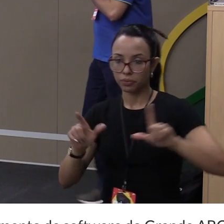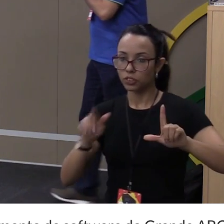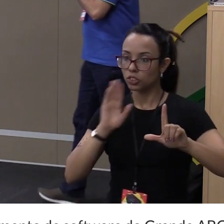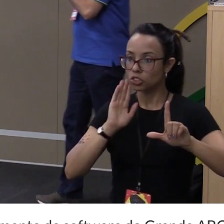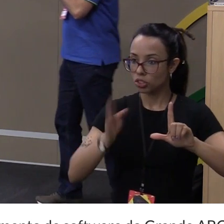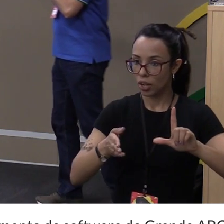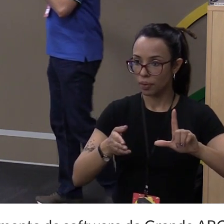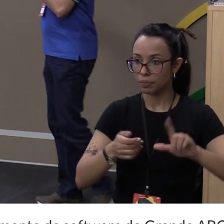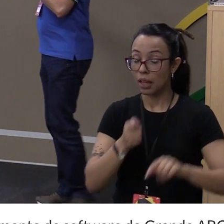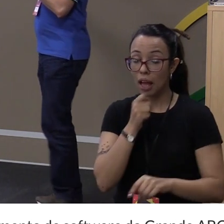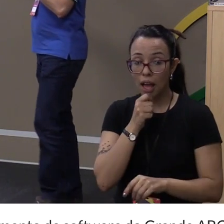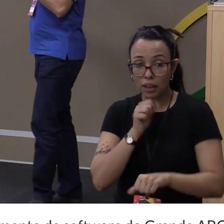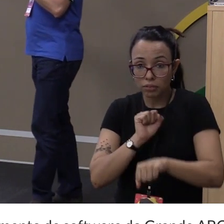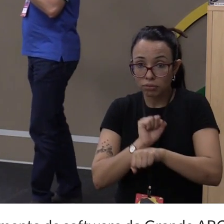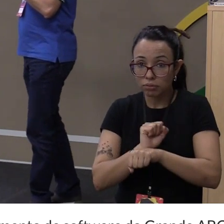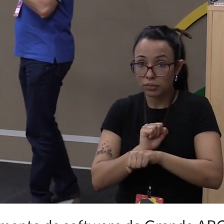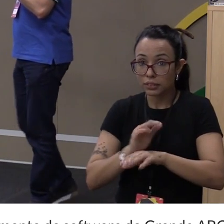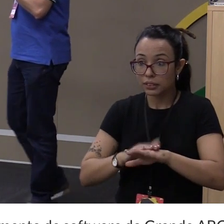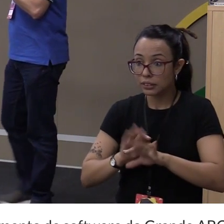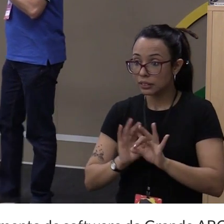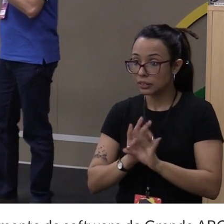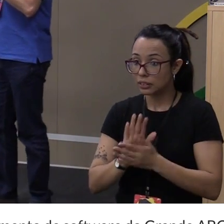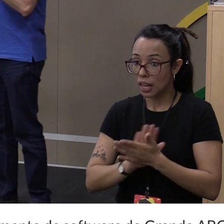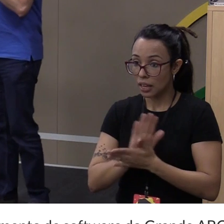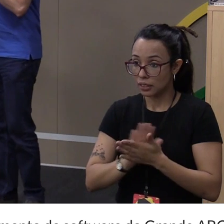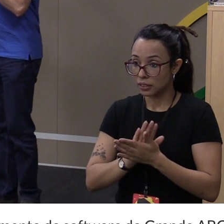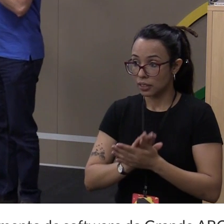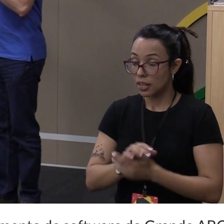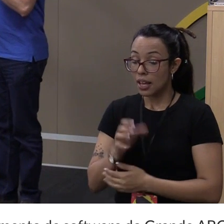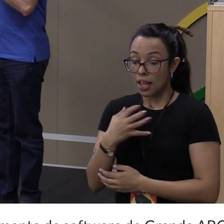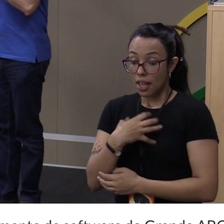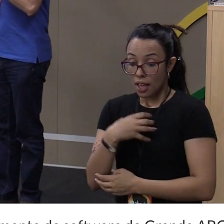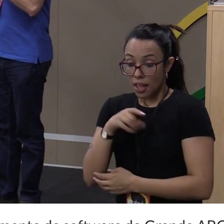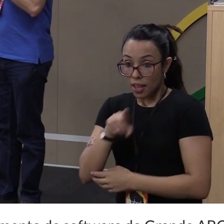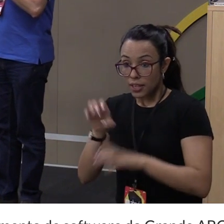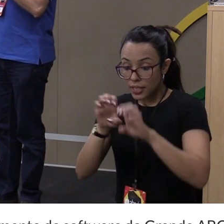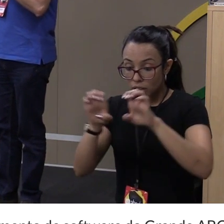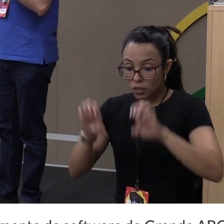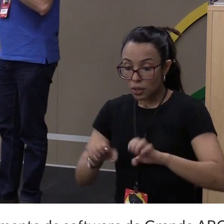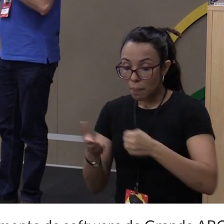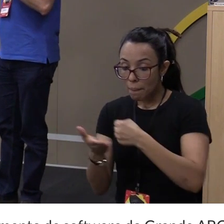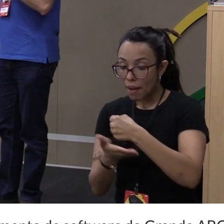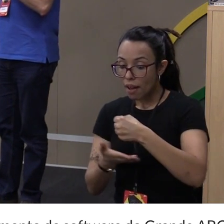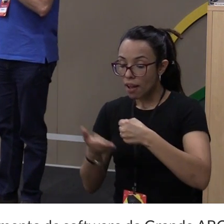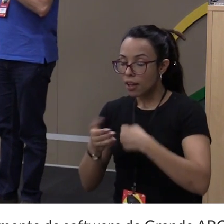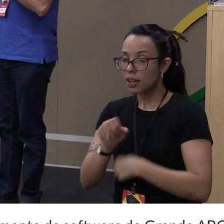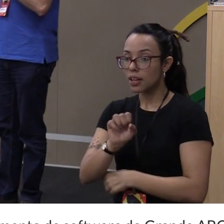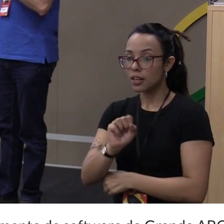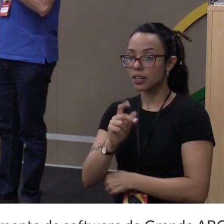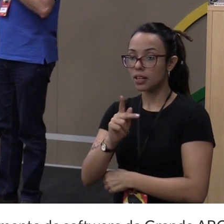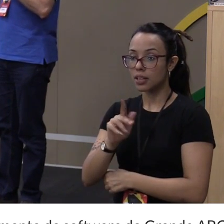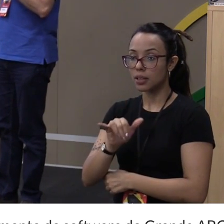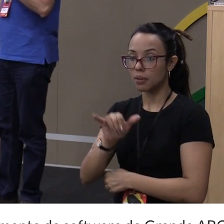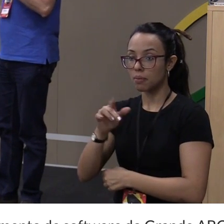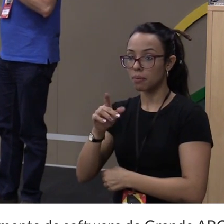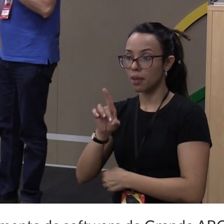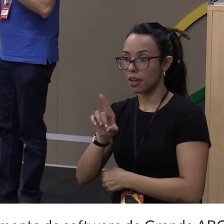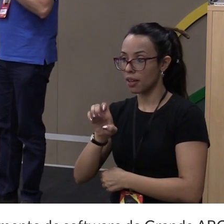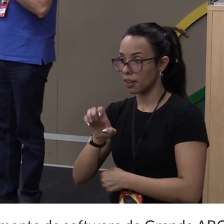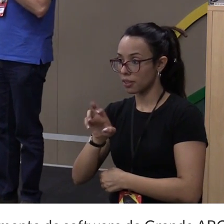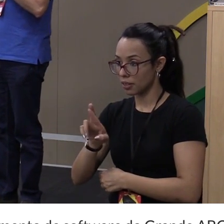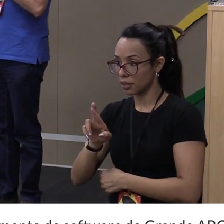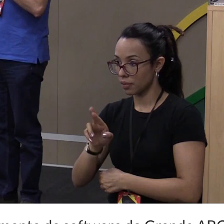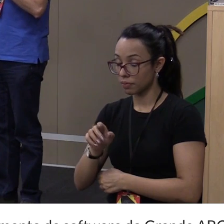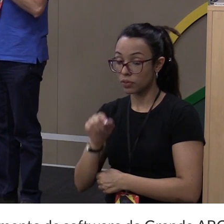basicamente, essa é a estrutura básica de um Spyder. Com isso, você consegue navegar e